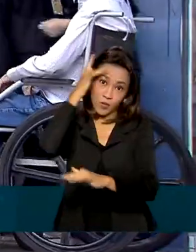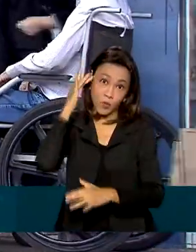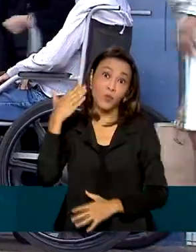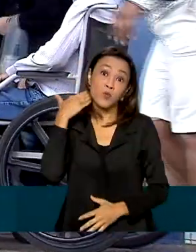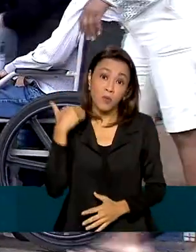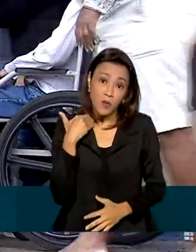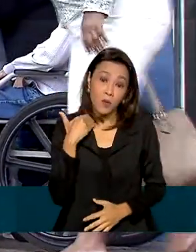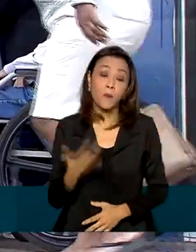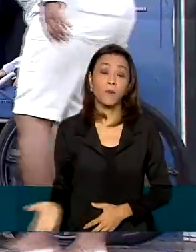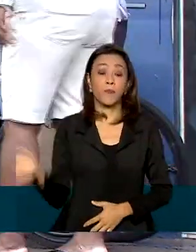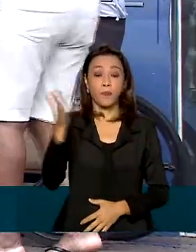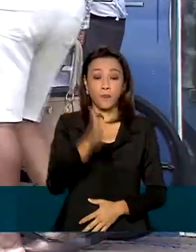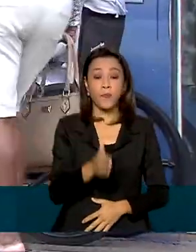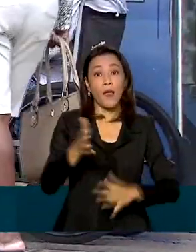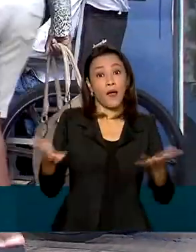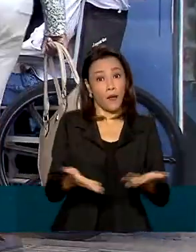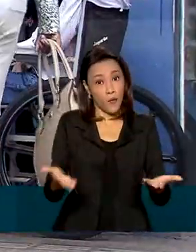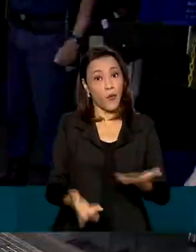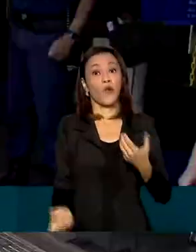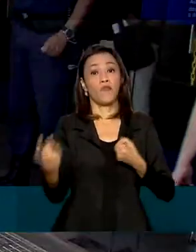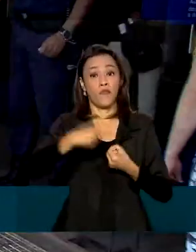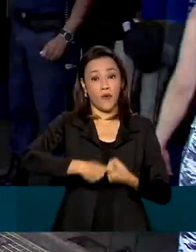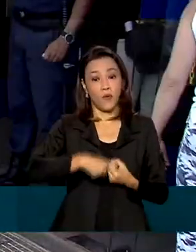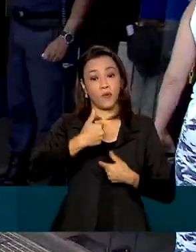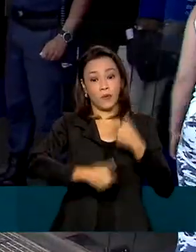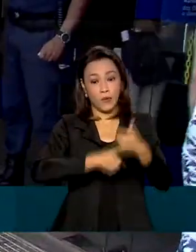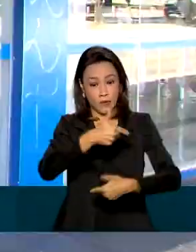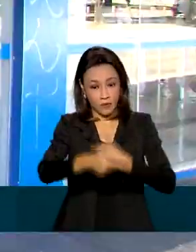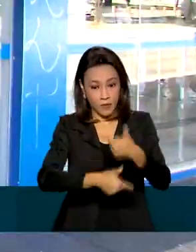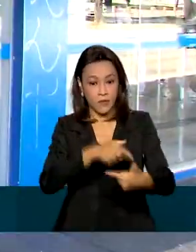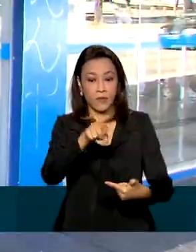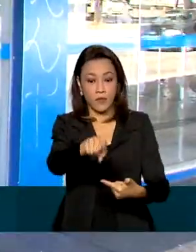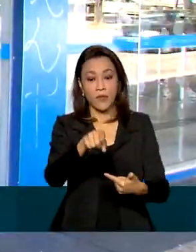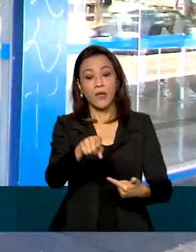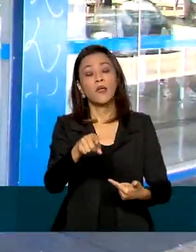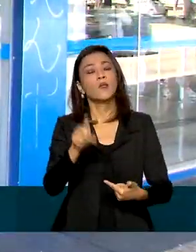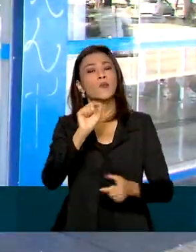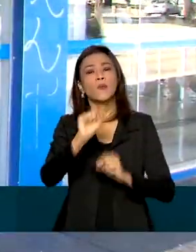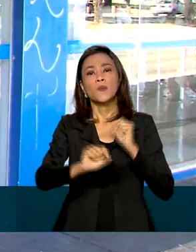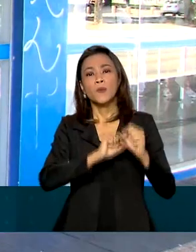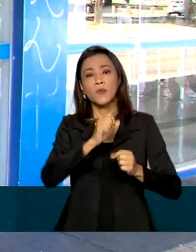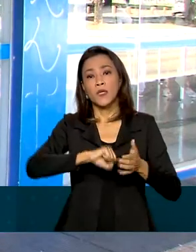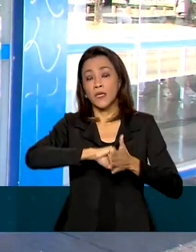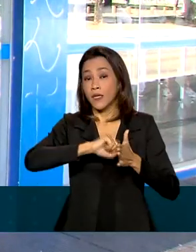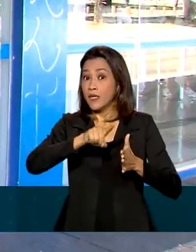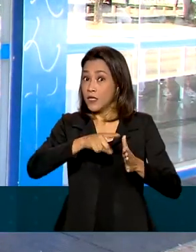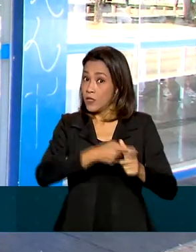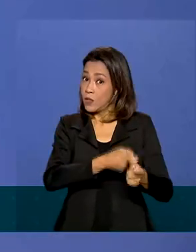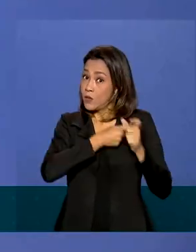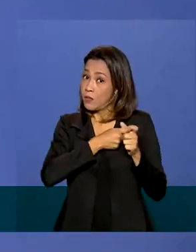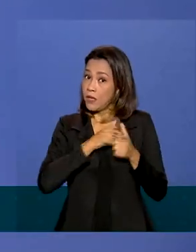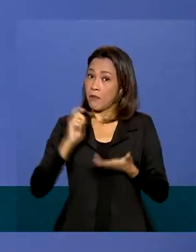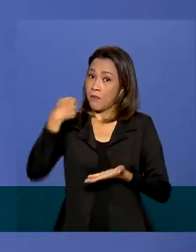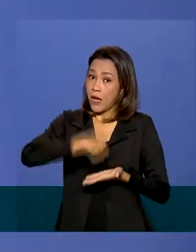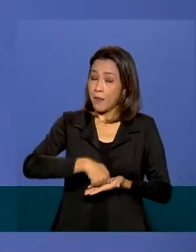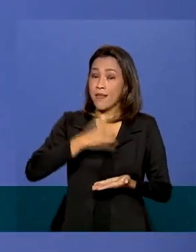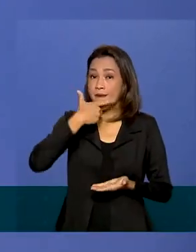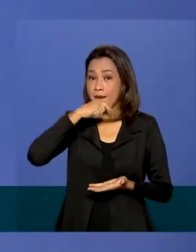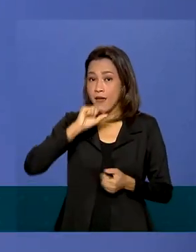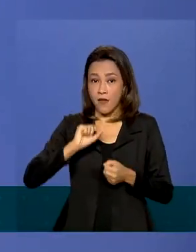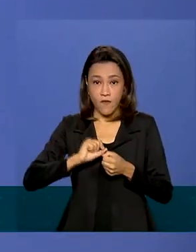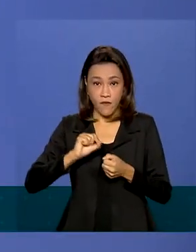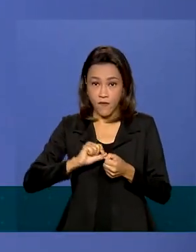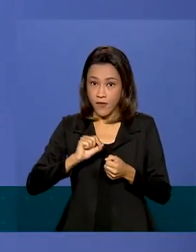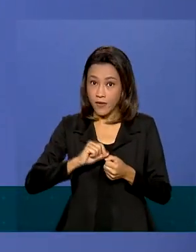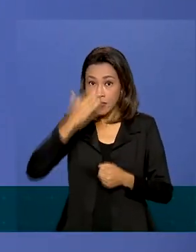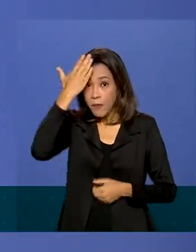partir de agora, o Instituto retoma a rotina de bloqueios e suspensões de pagamentos. Portanto, quem não fez a prova